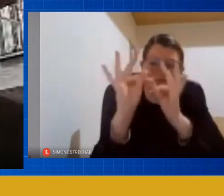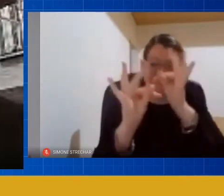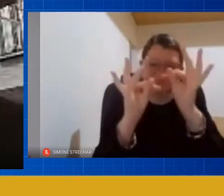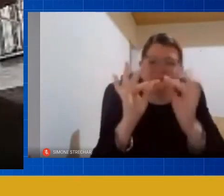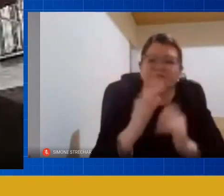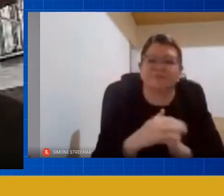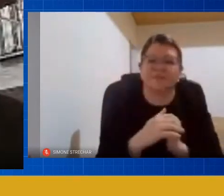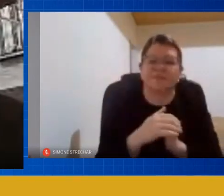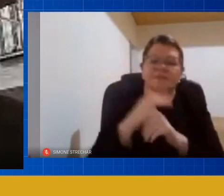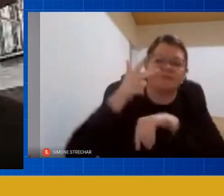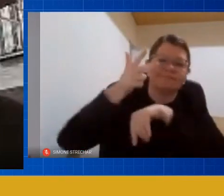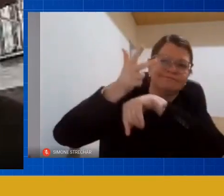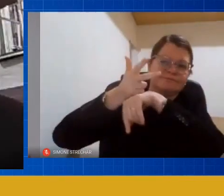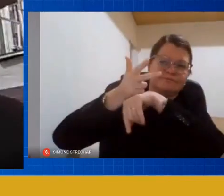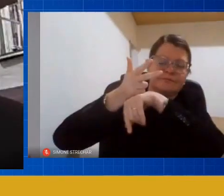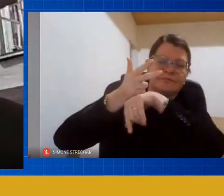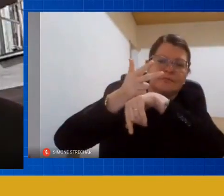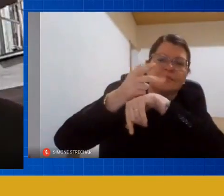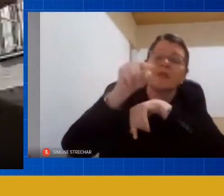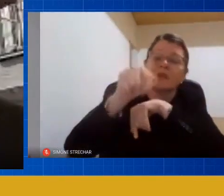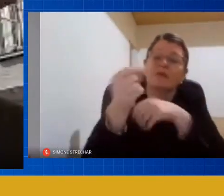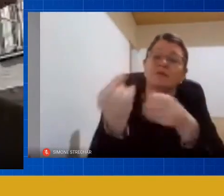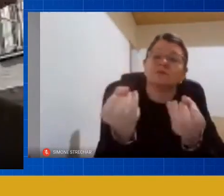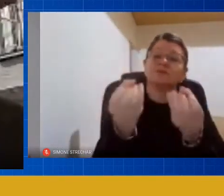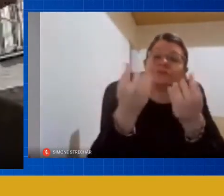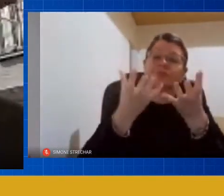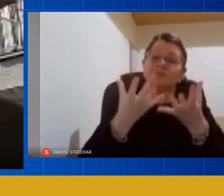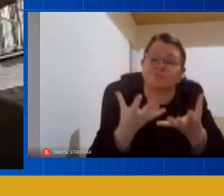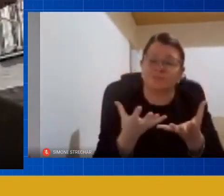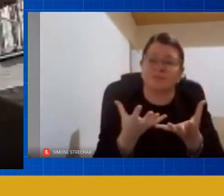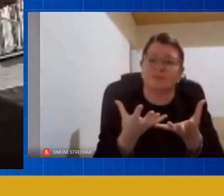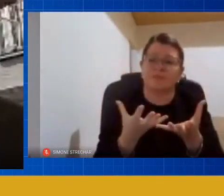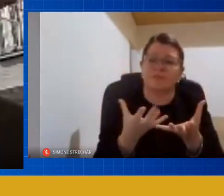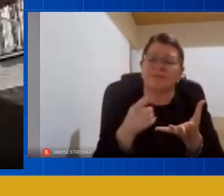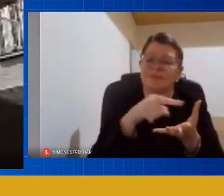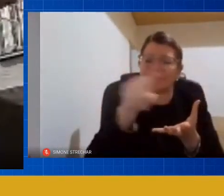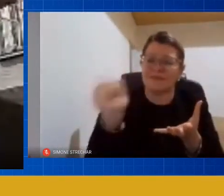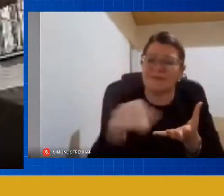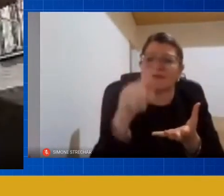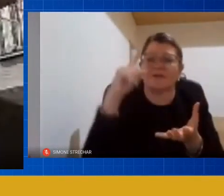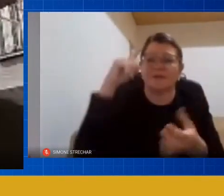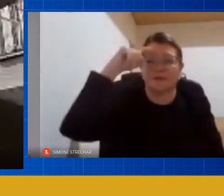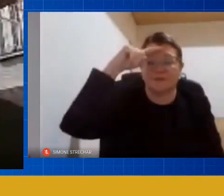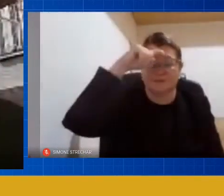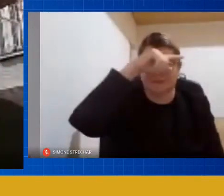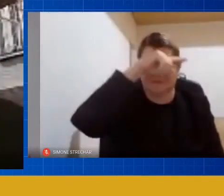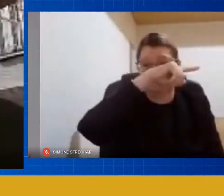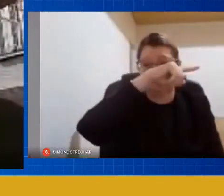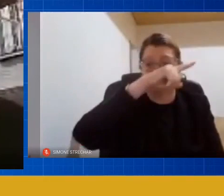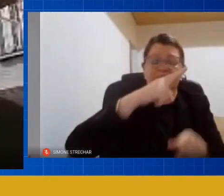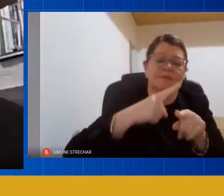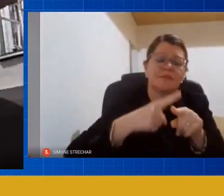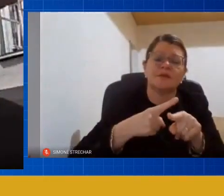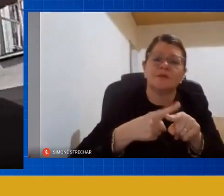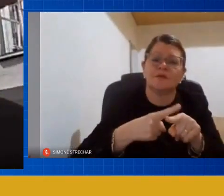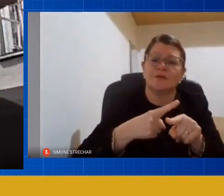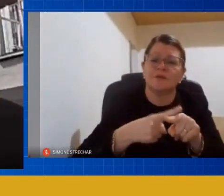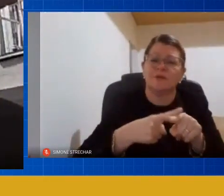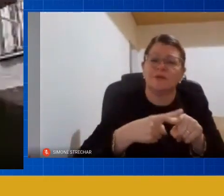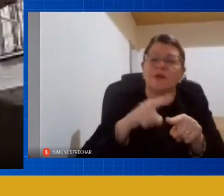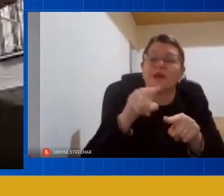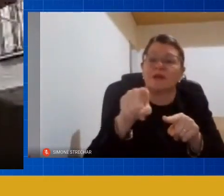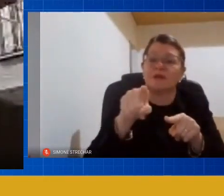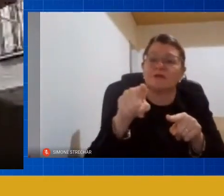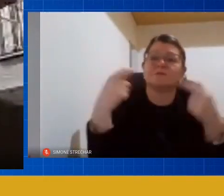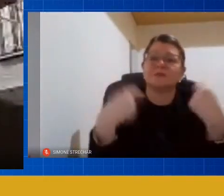confessaram o quanto por exemplo eles estão tendo dificuldade porque eles ainda tem uma perspectiva de preencher